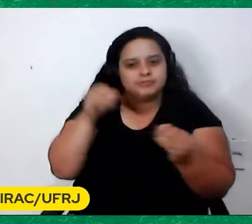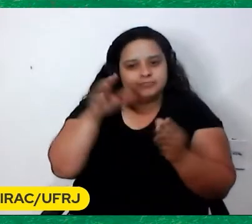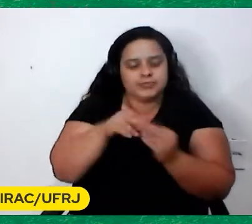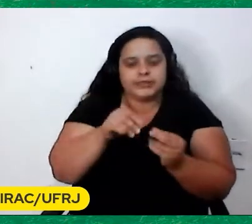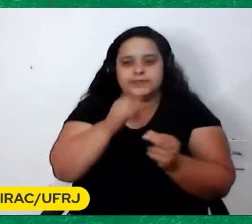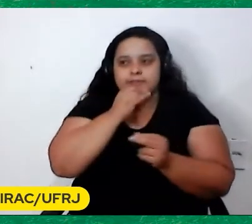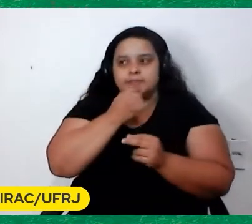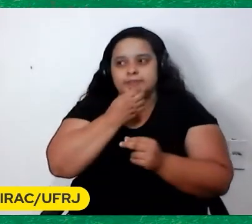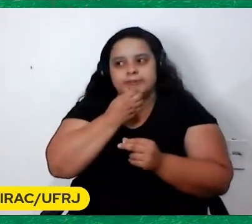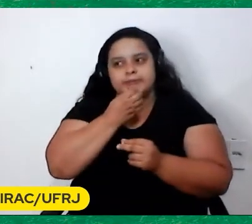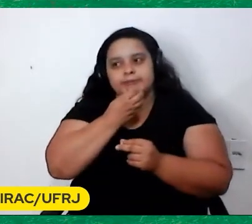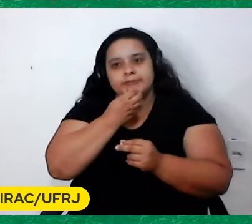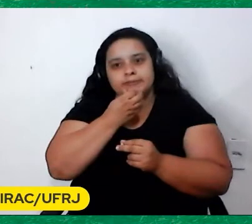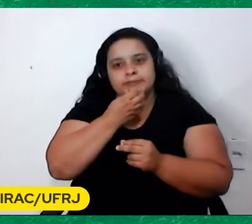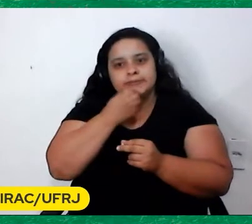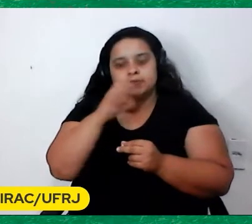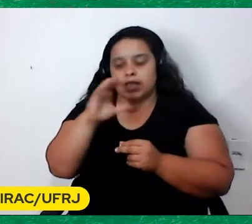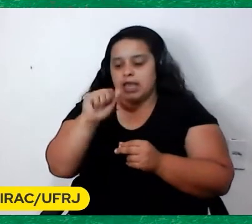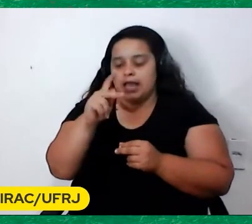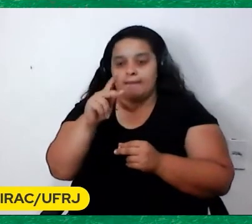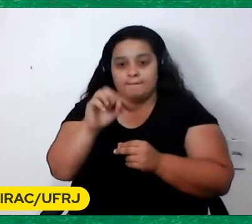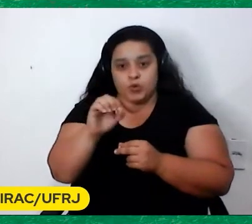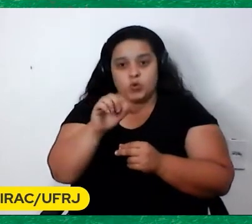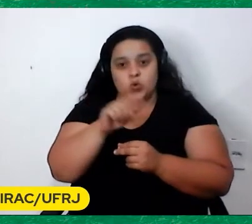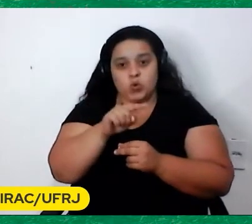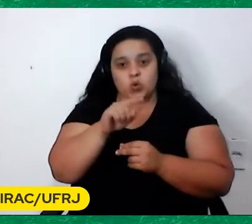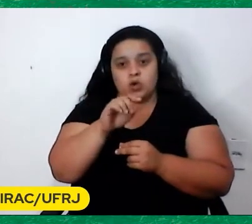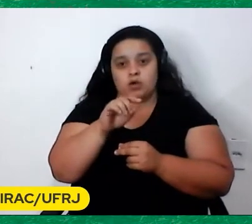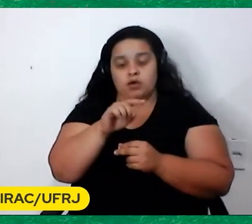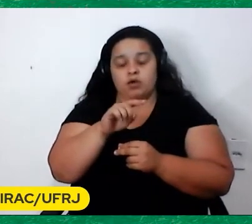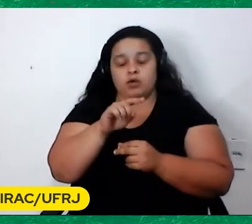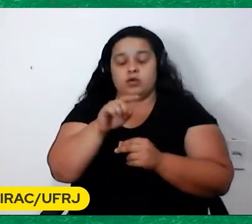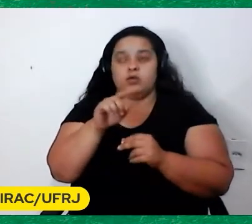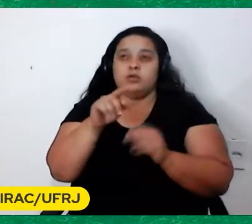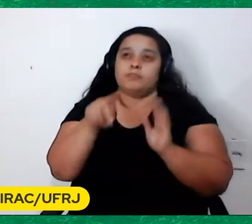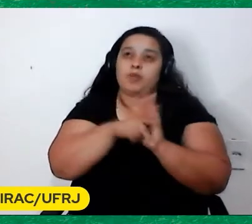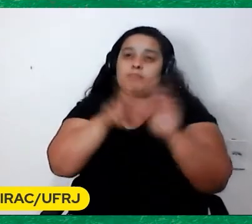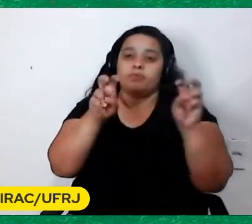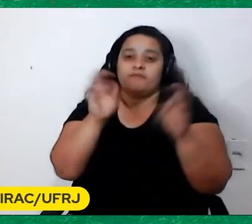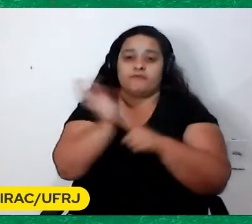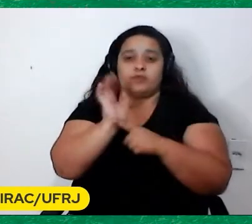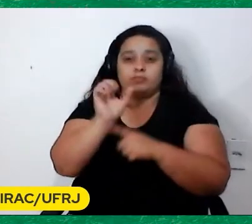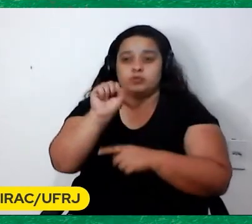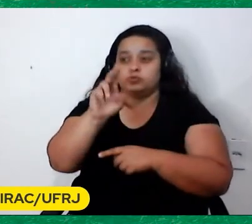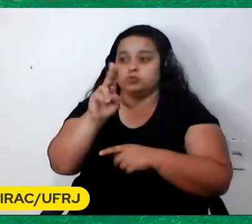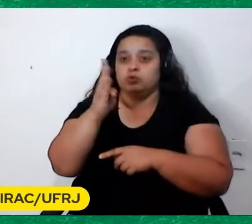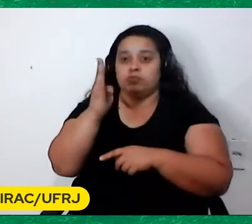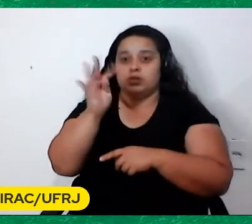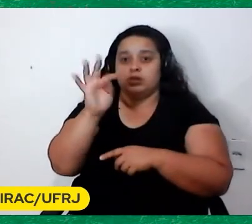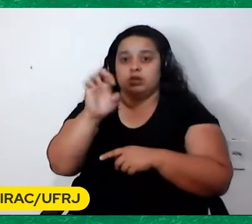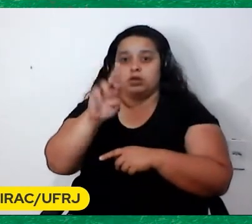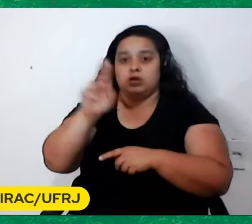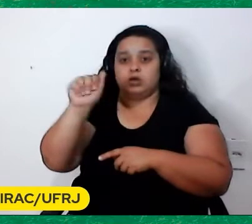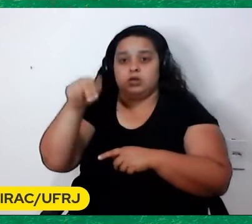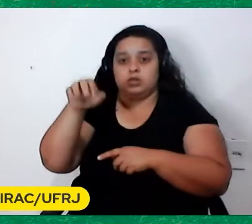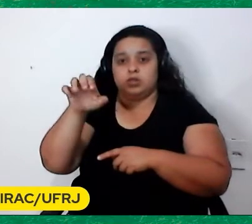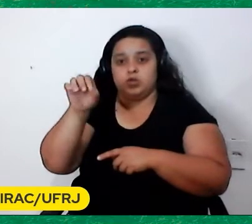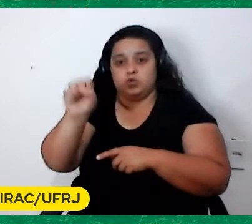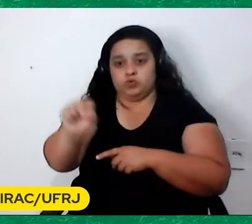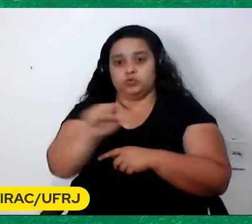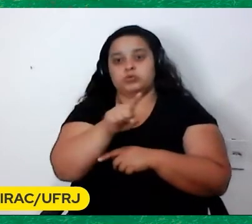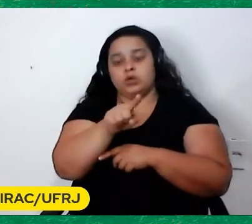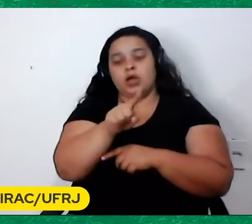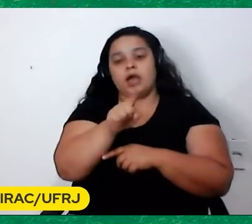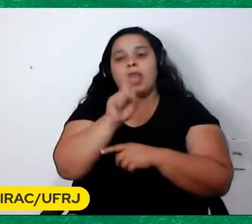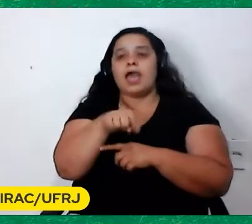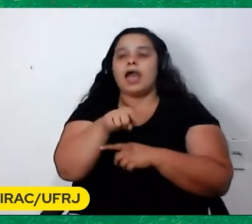O capô No subterrâneo Do futebol Tem um momento Em que o locutor A locução Que é uma locução Do Antero de